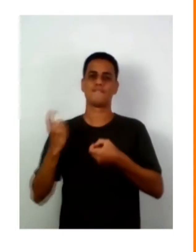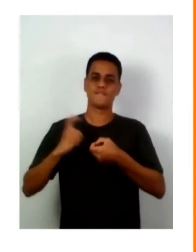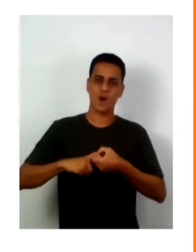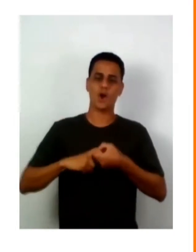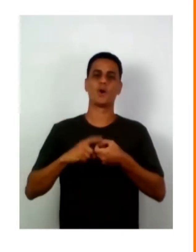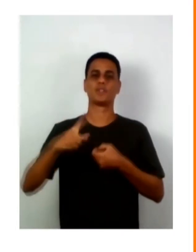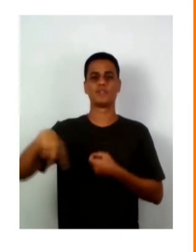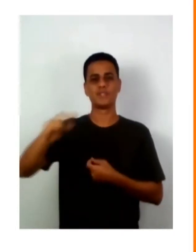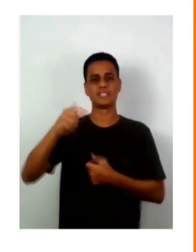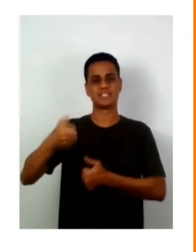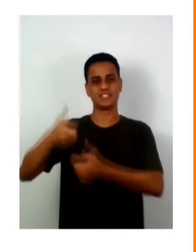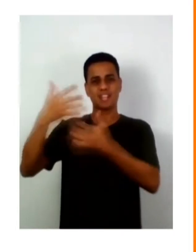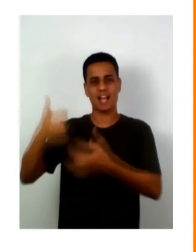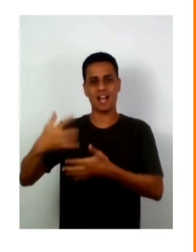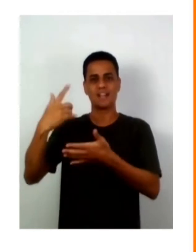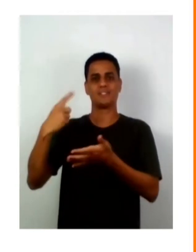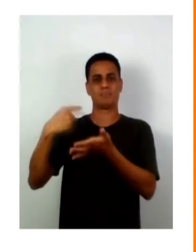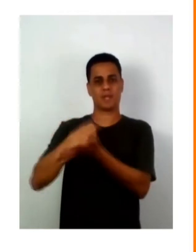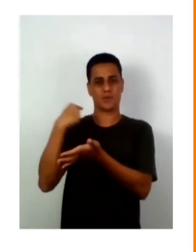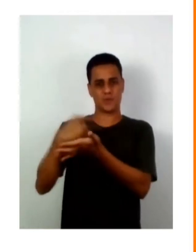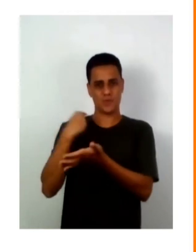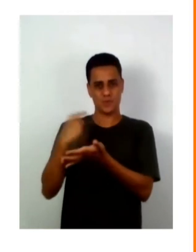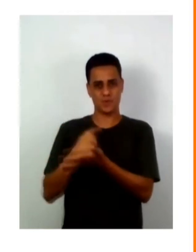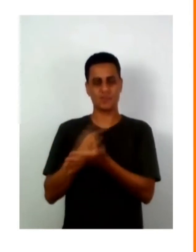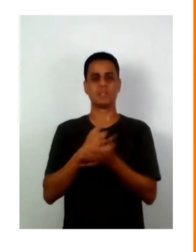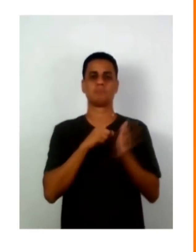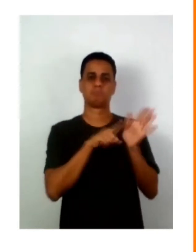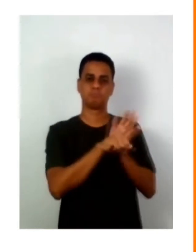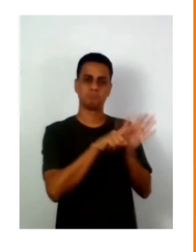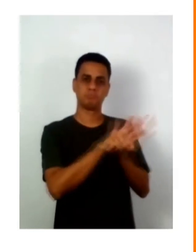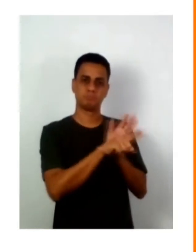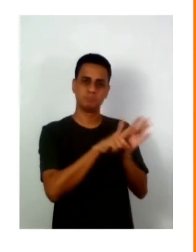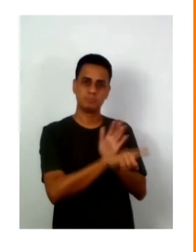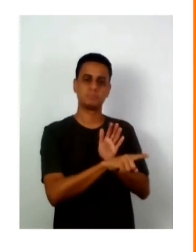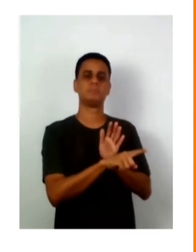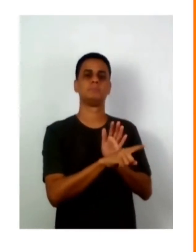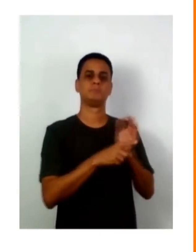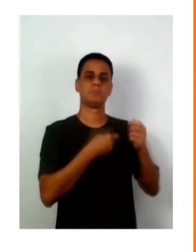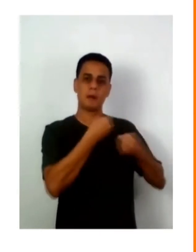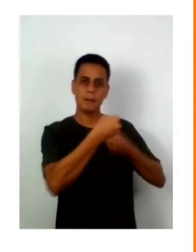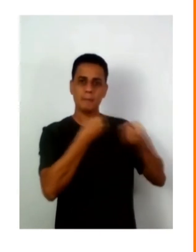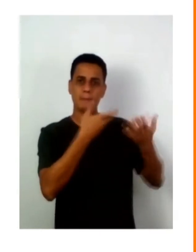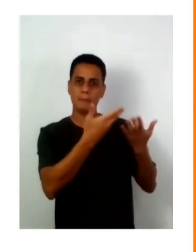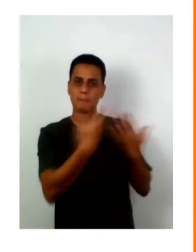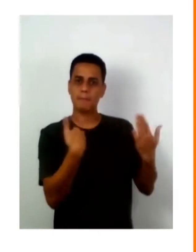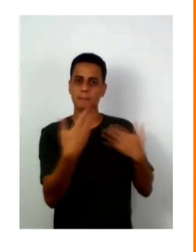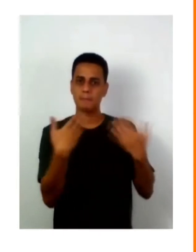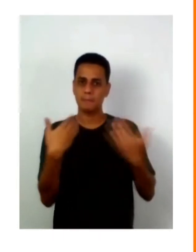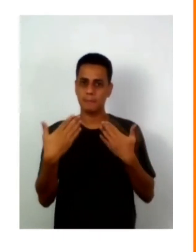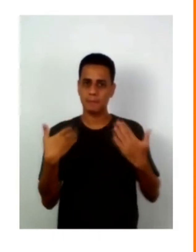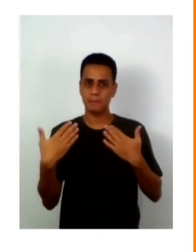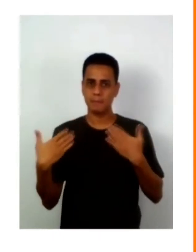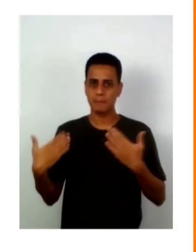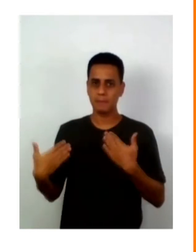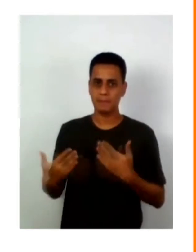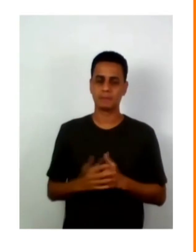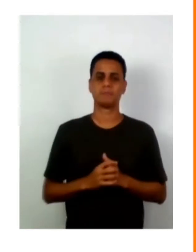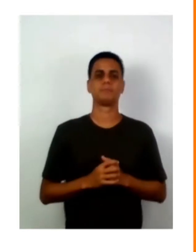outras sessões, logo a seguir, nós vamos ter perguntas pelo chat e aí nós vamos